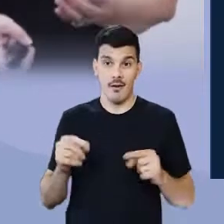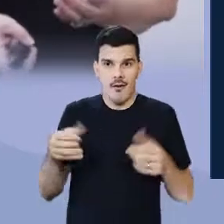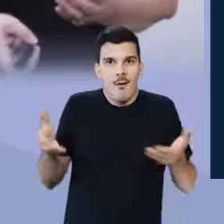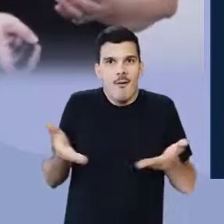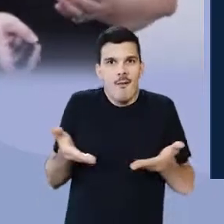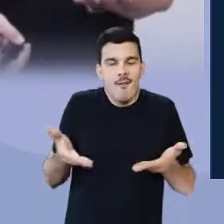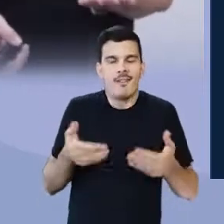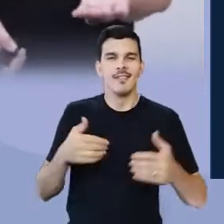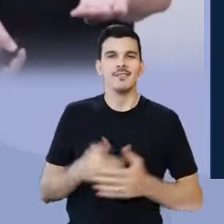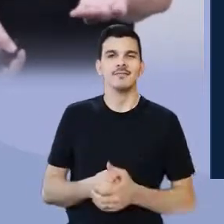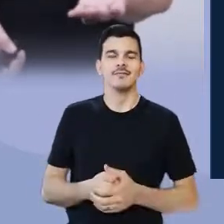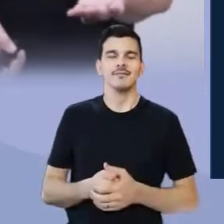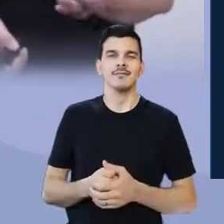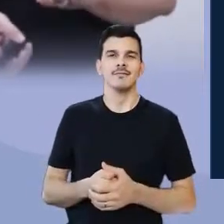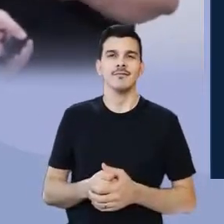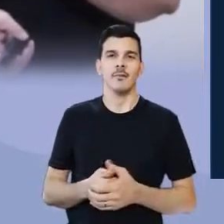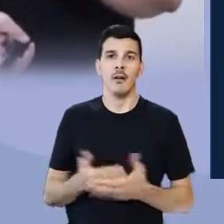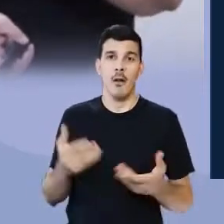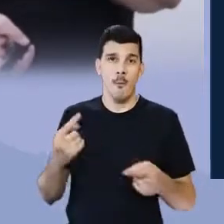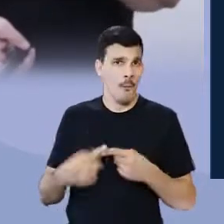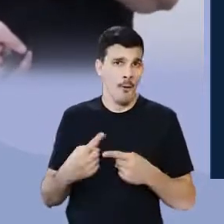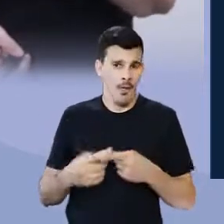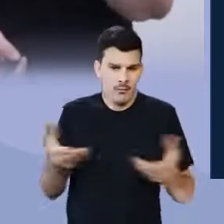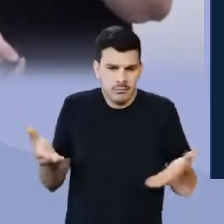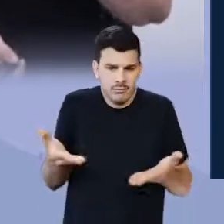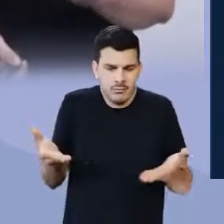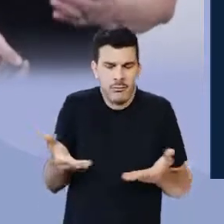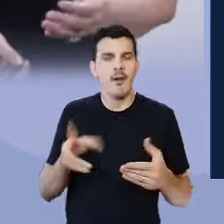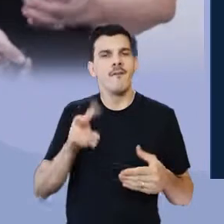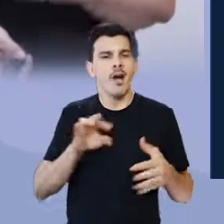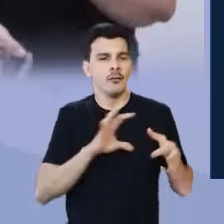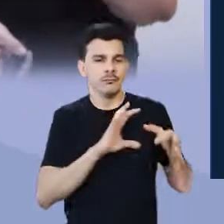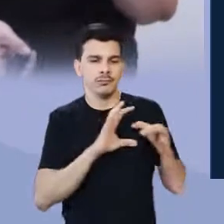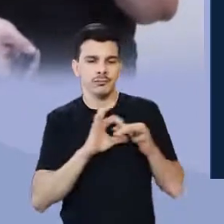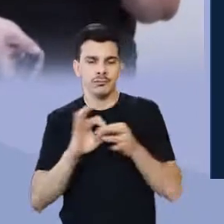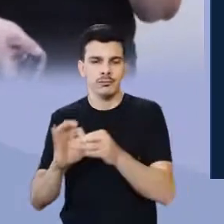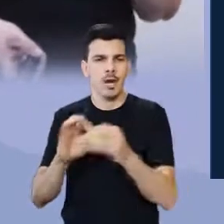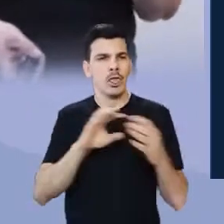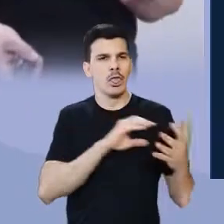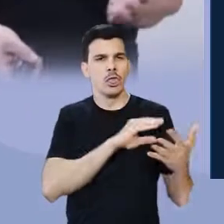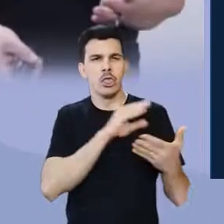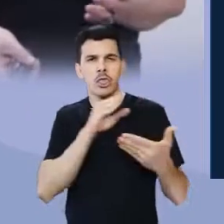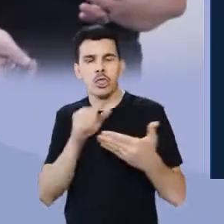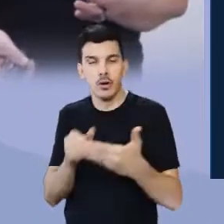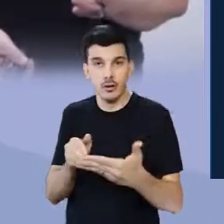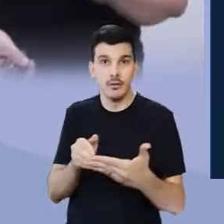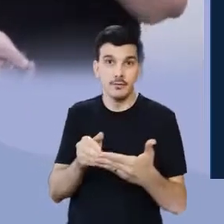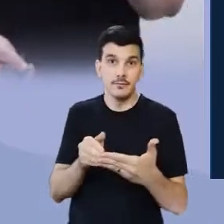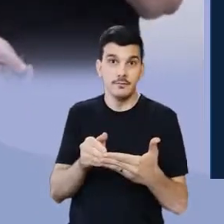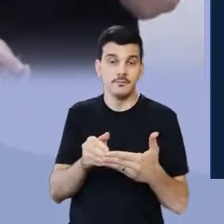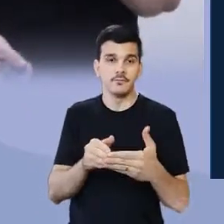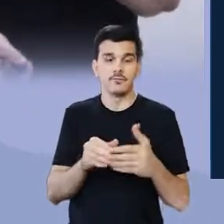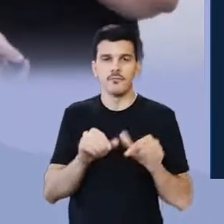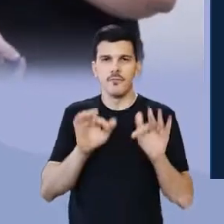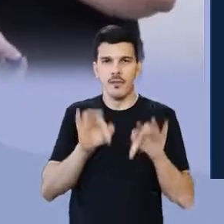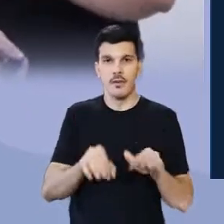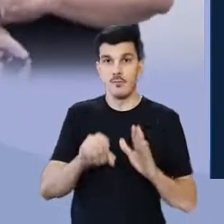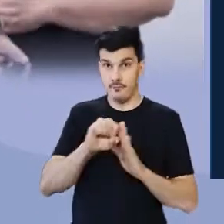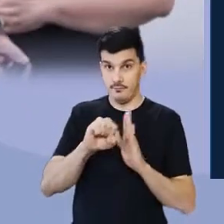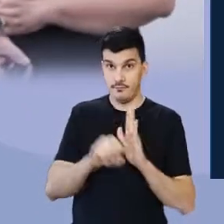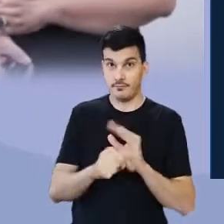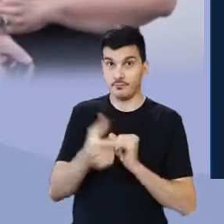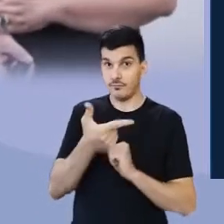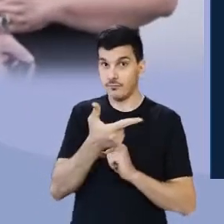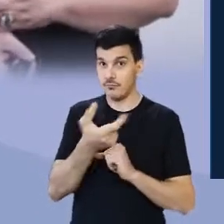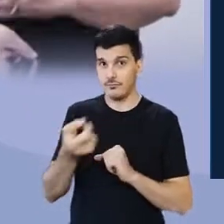contemporânea. Por quê? Porque ela vai englobar todas as produções do final do século